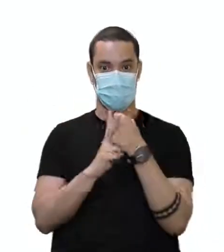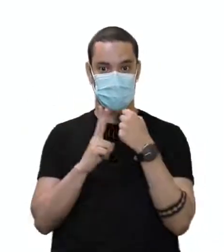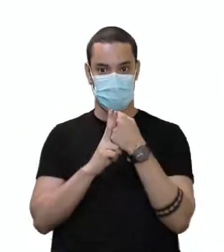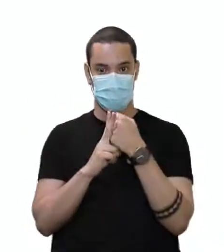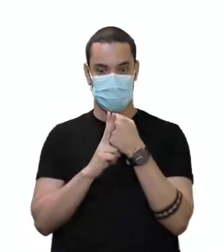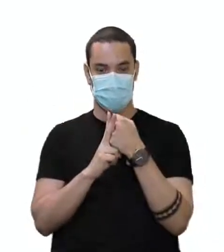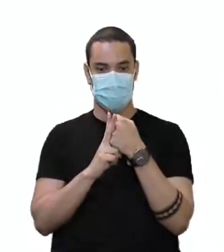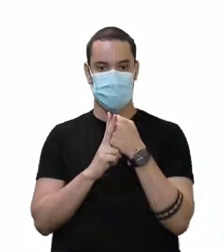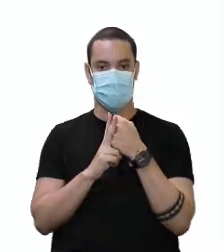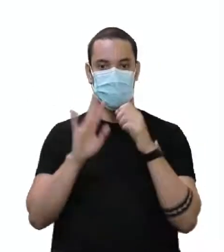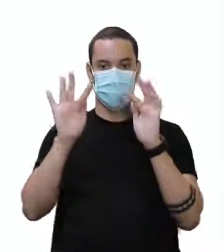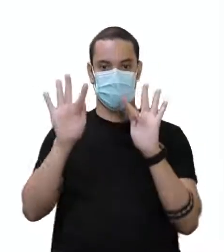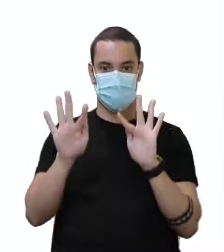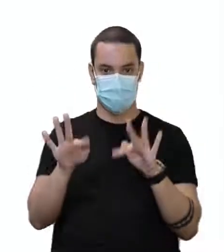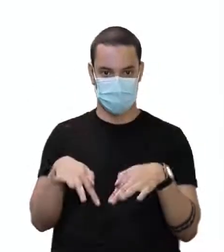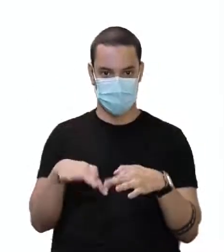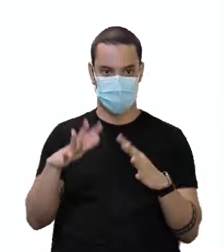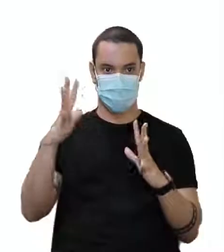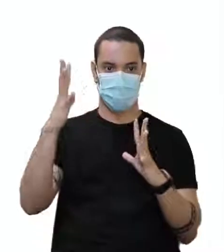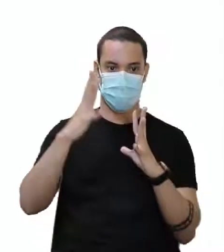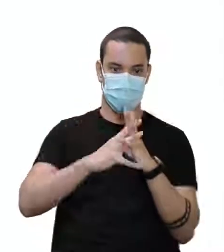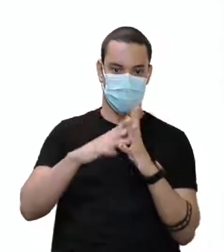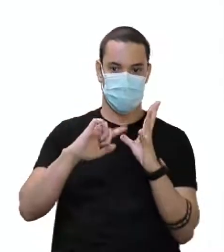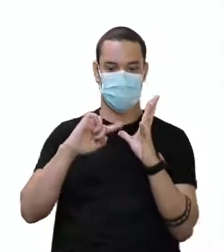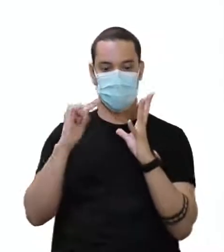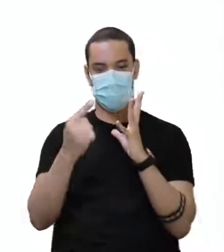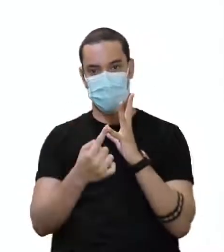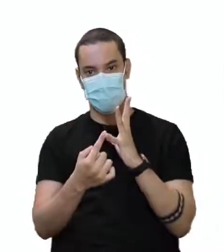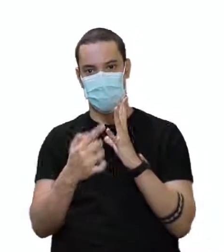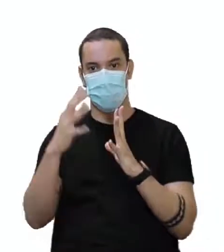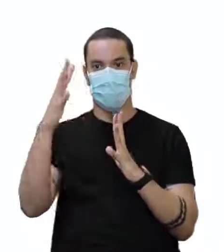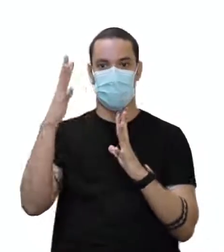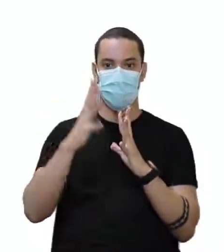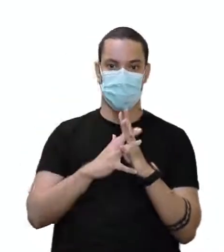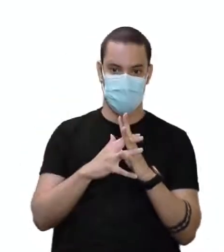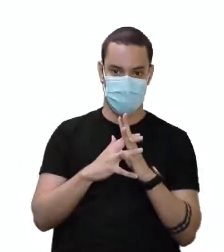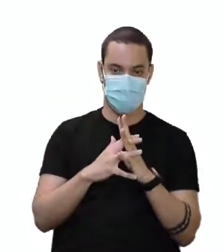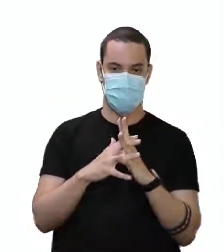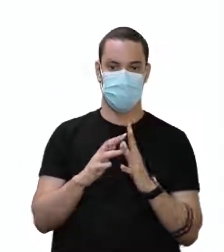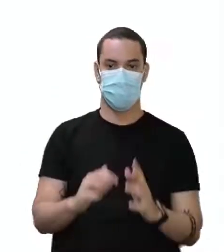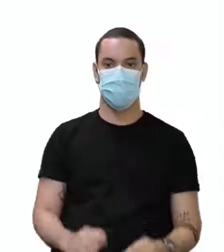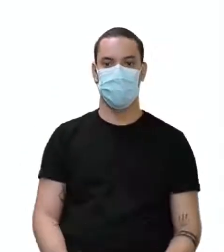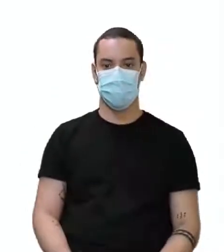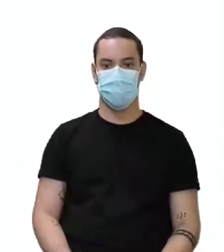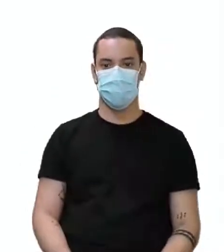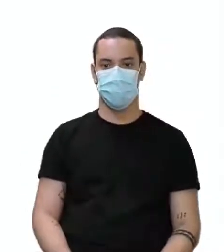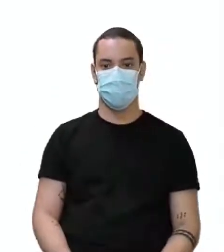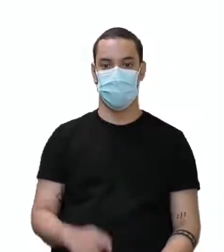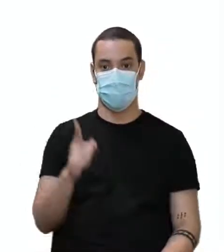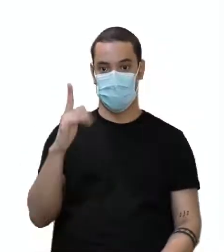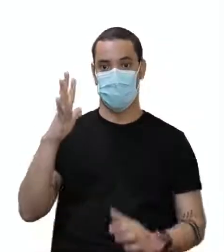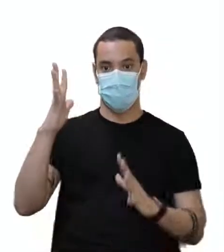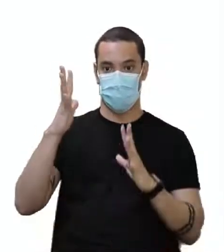termina em consoante e vogal consoante. Presta atenção. Consoante.